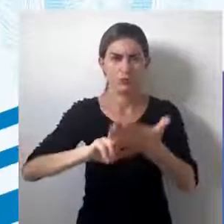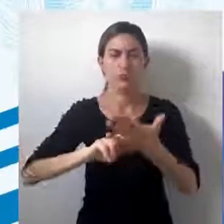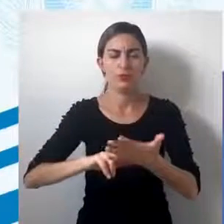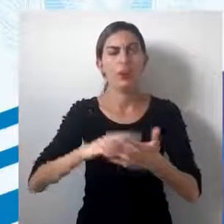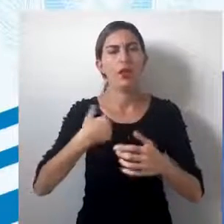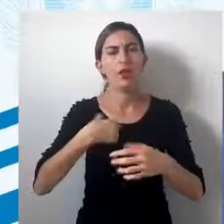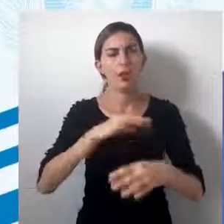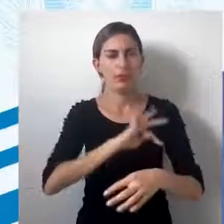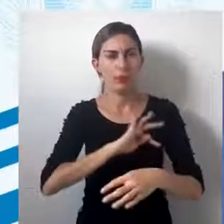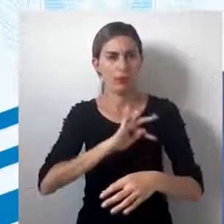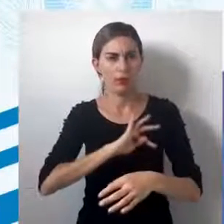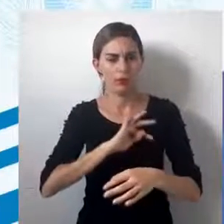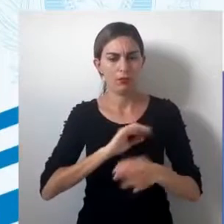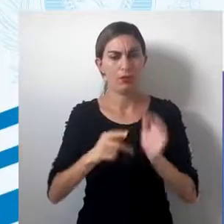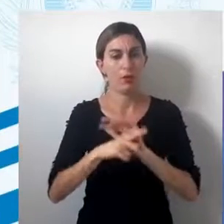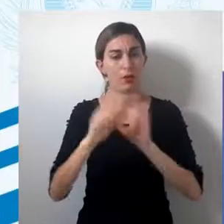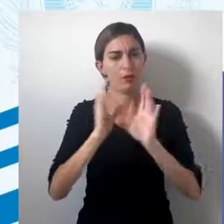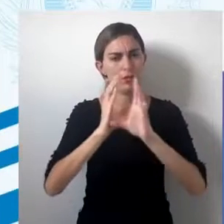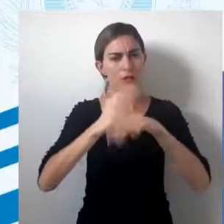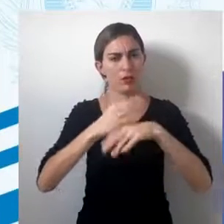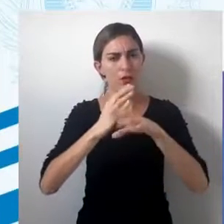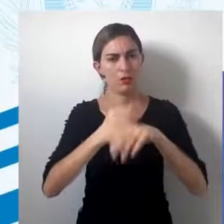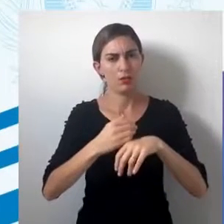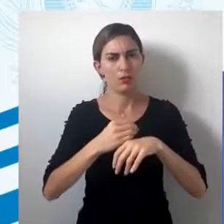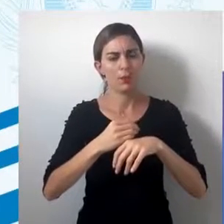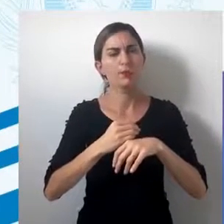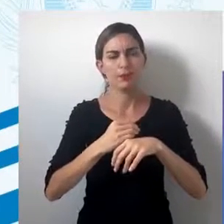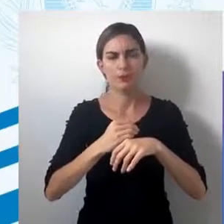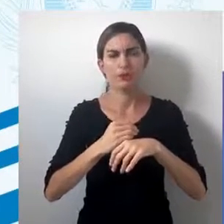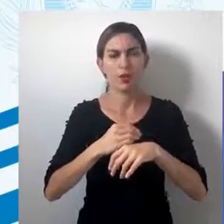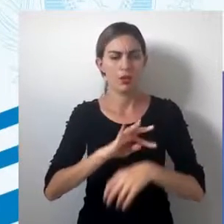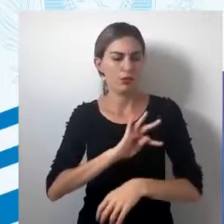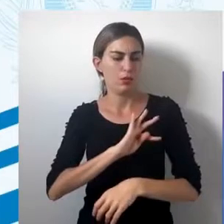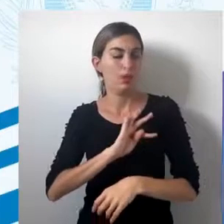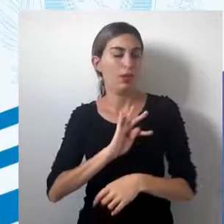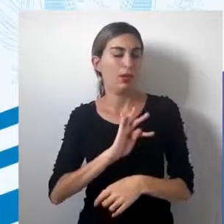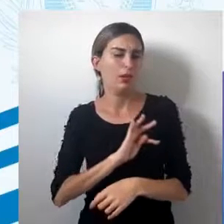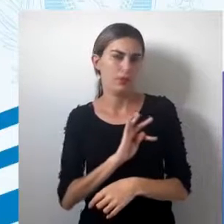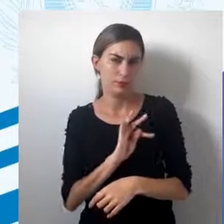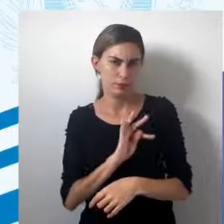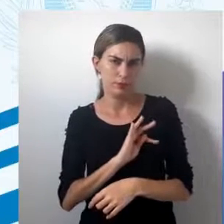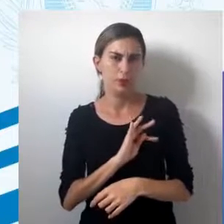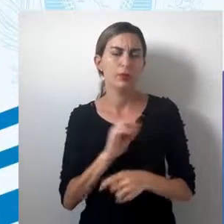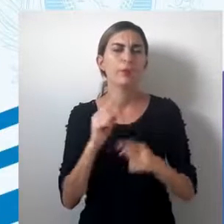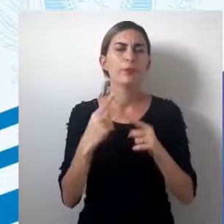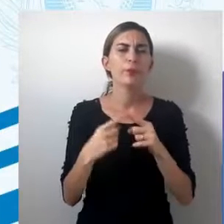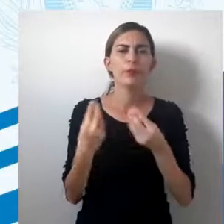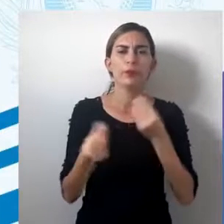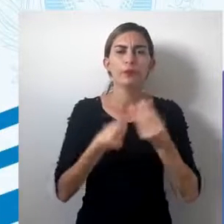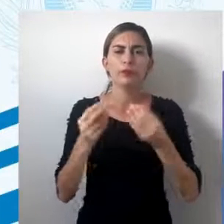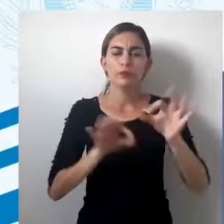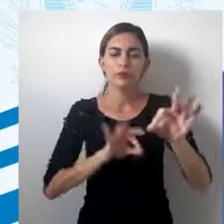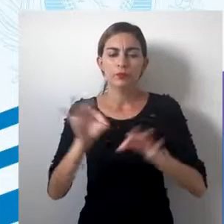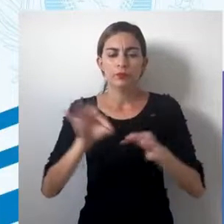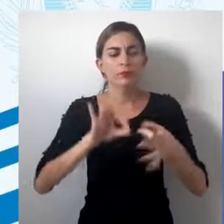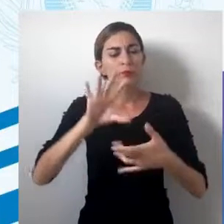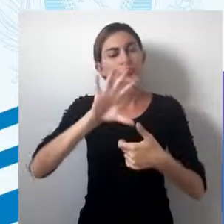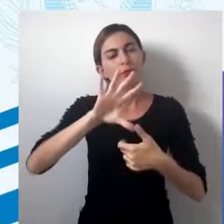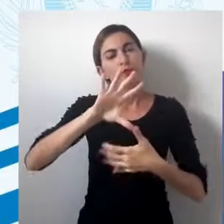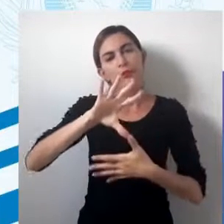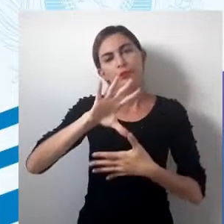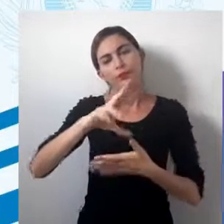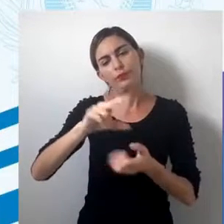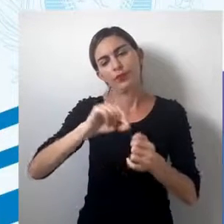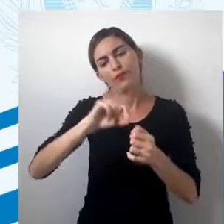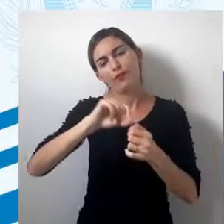ela é uma técnica, ela é uma ciência, mas, fundamentalmente, ela é uma técnica. técnica de confeccionar mapas,